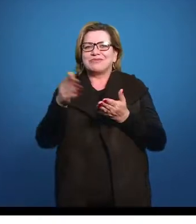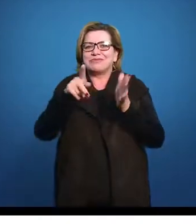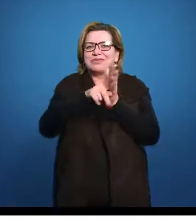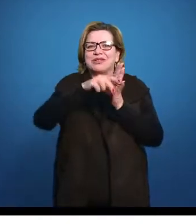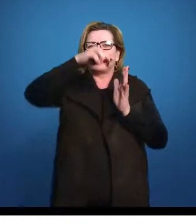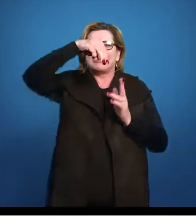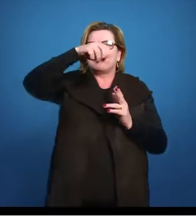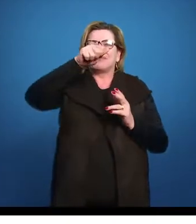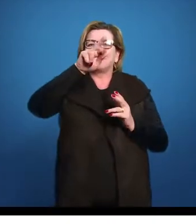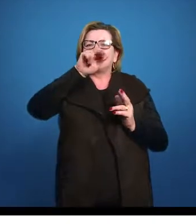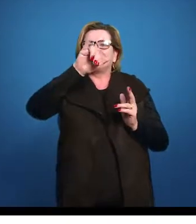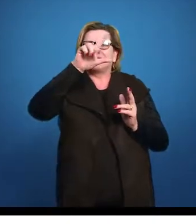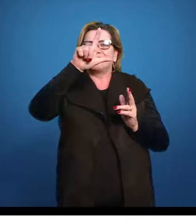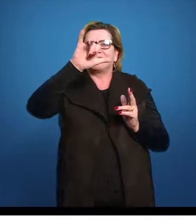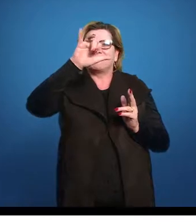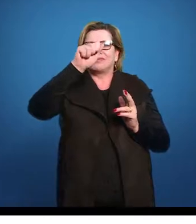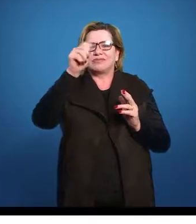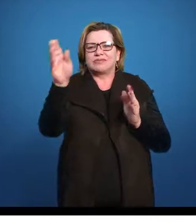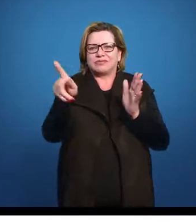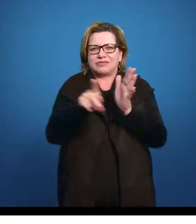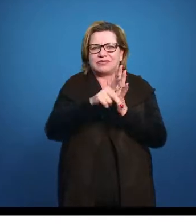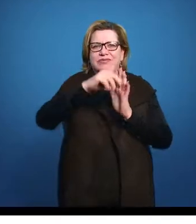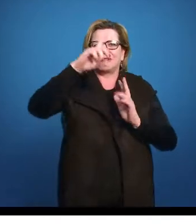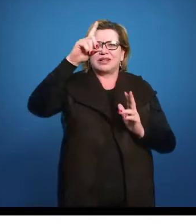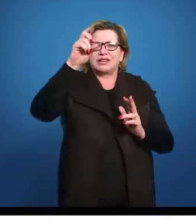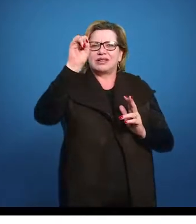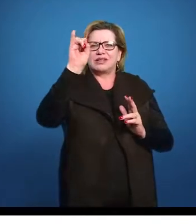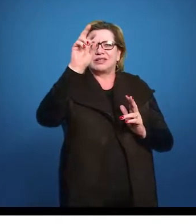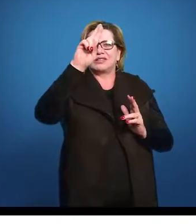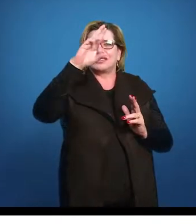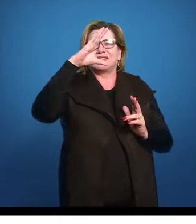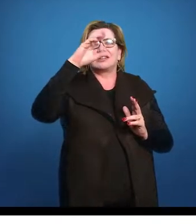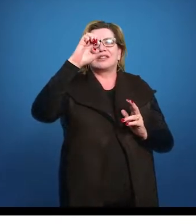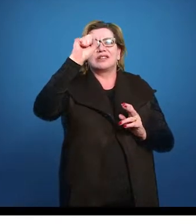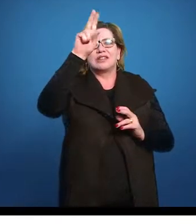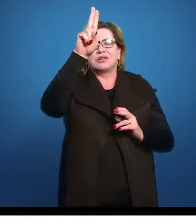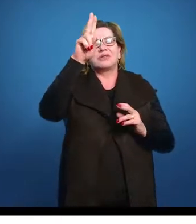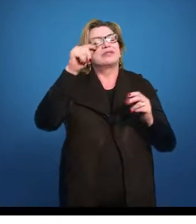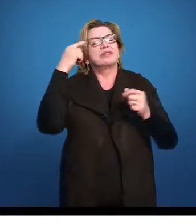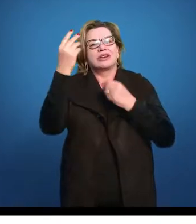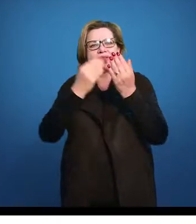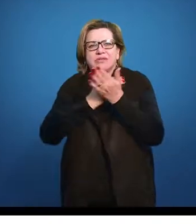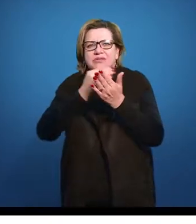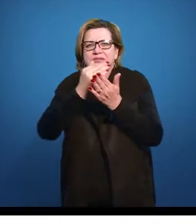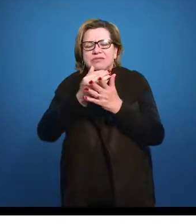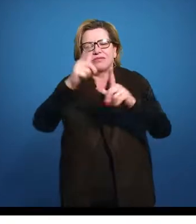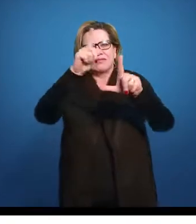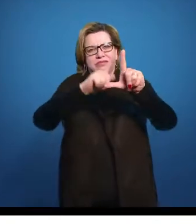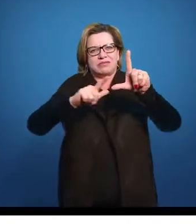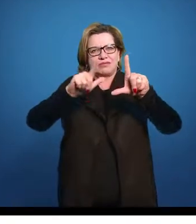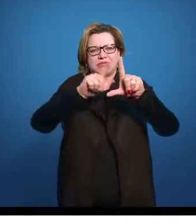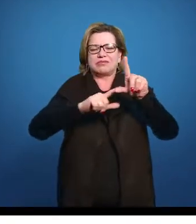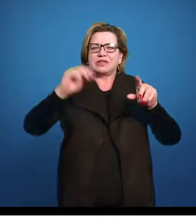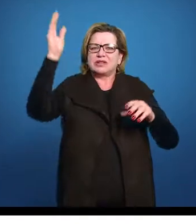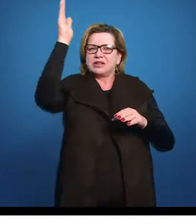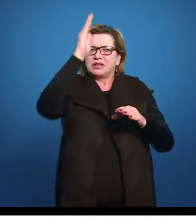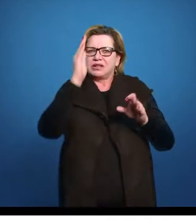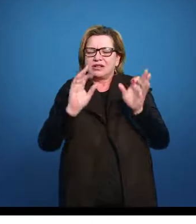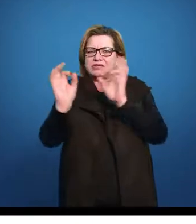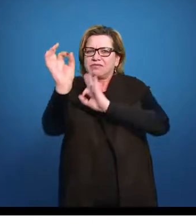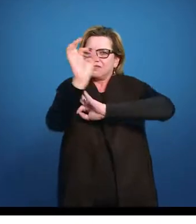do arcadismo brasileiro, que é o momento em que a literatura brasileira começa a se constituir enquanto sistema literário, segundo Antônio Cândido,